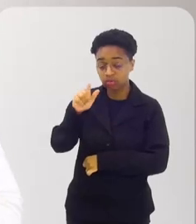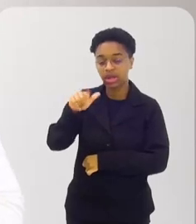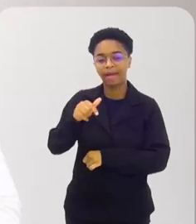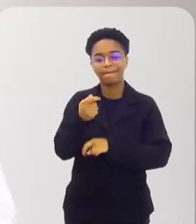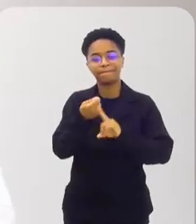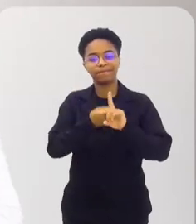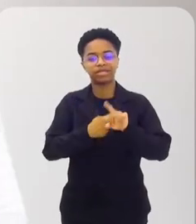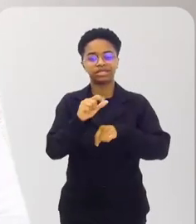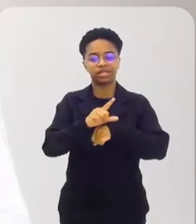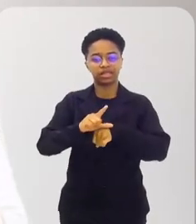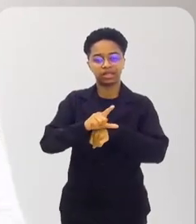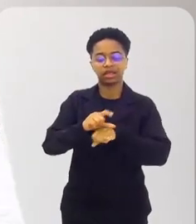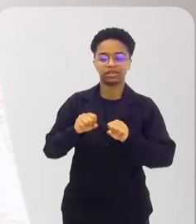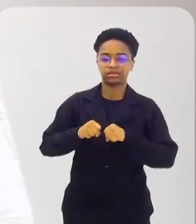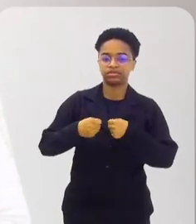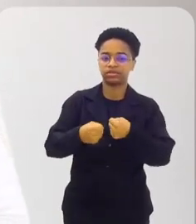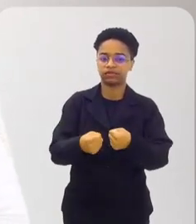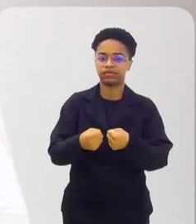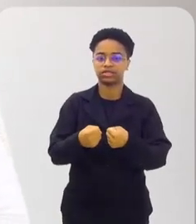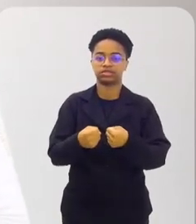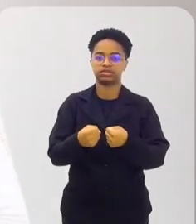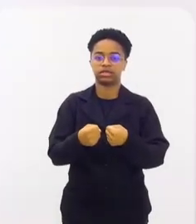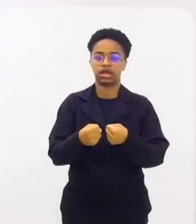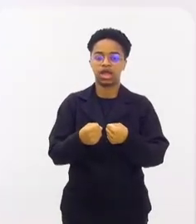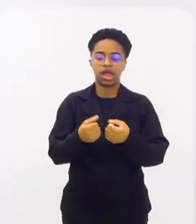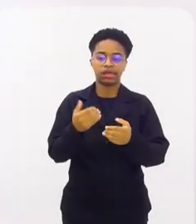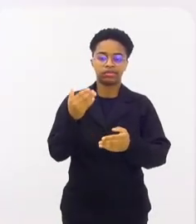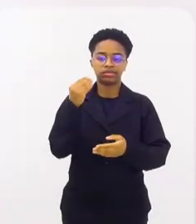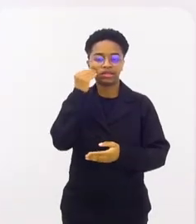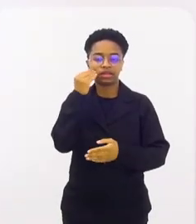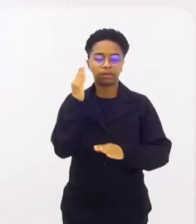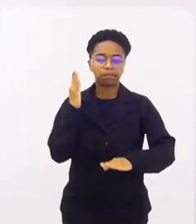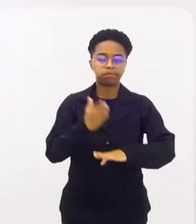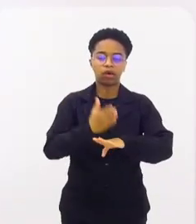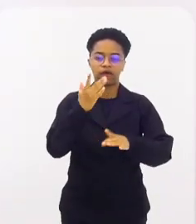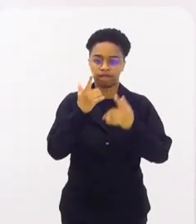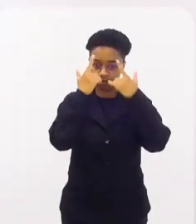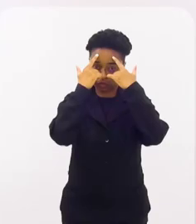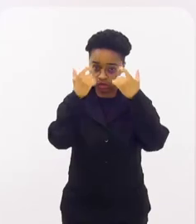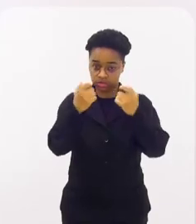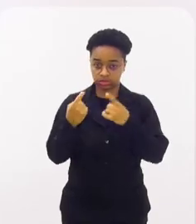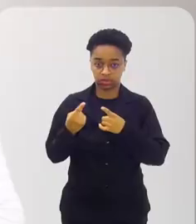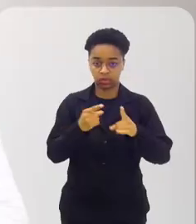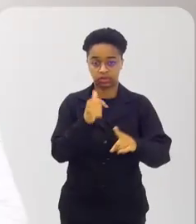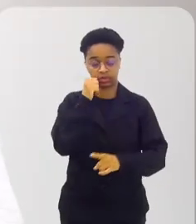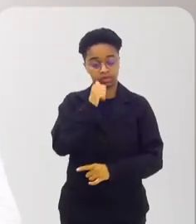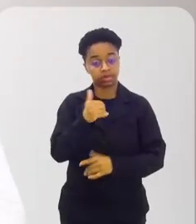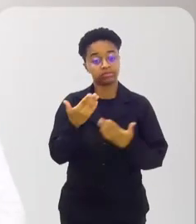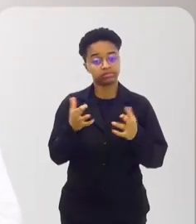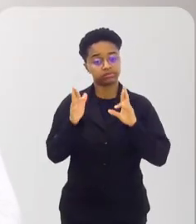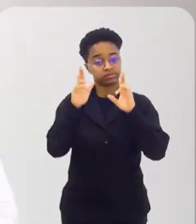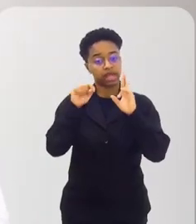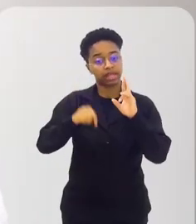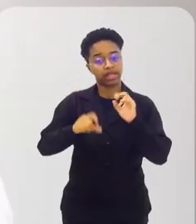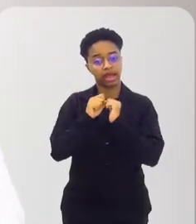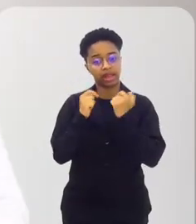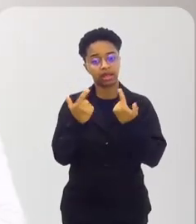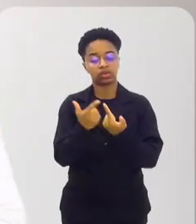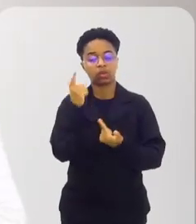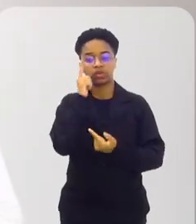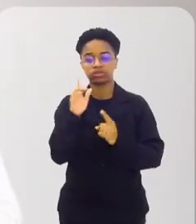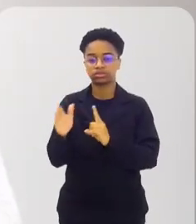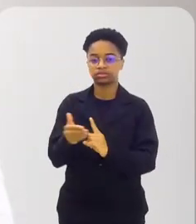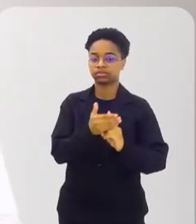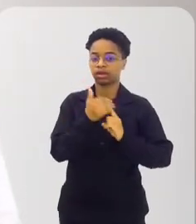lilás de defesa e combate aí à violência contra a mulher. Então, espero que a Assembleia Legislativa também seja esse lugar de